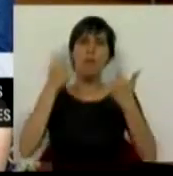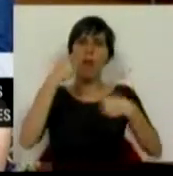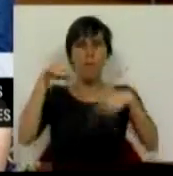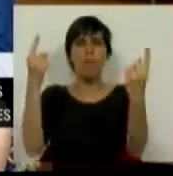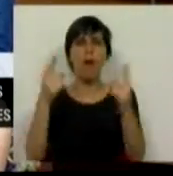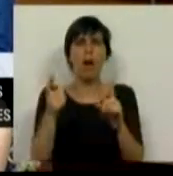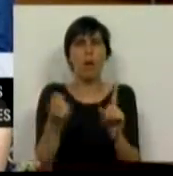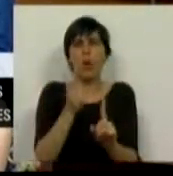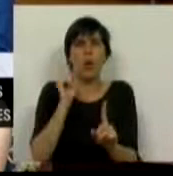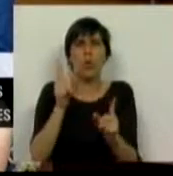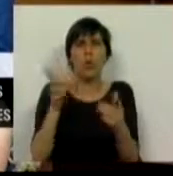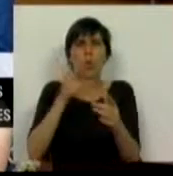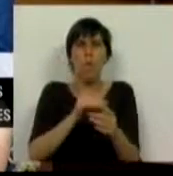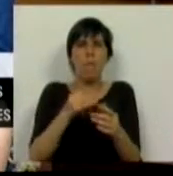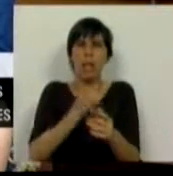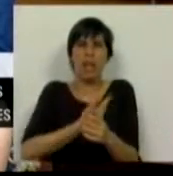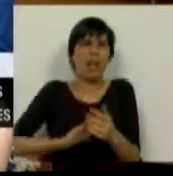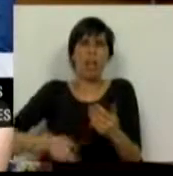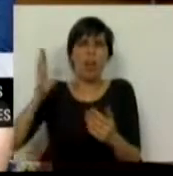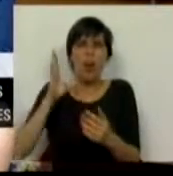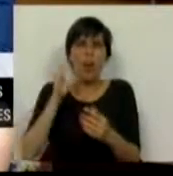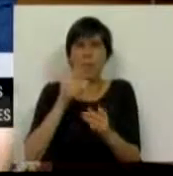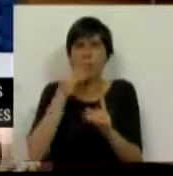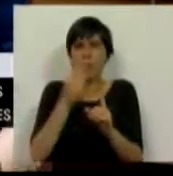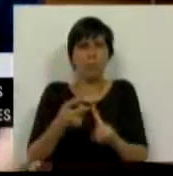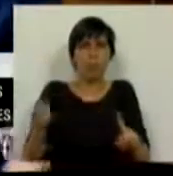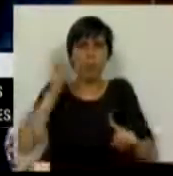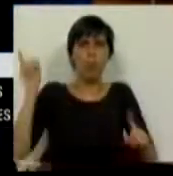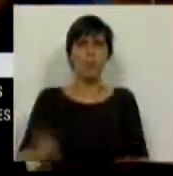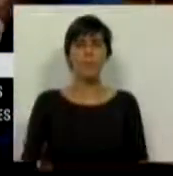e não por aquilo que tem de mais retrógrado e de mais condenável.